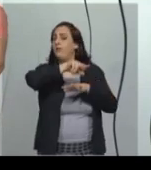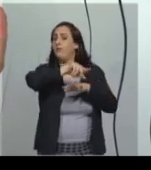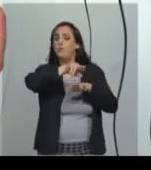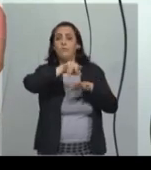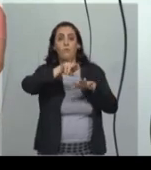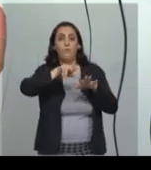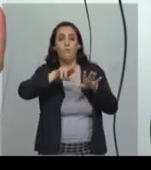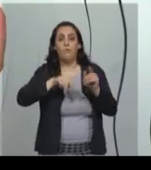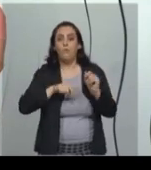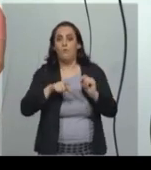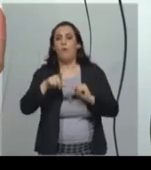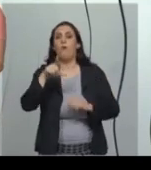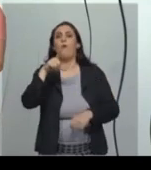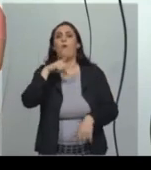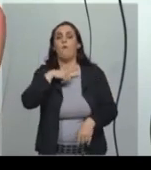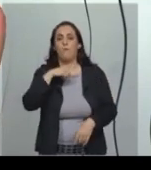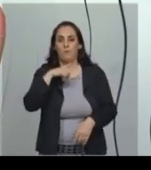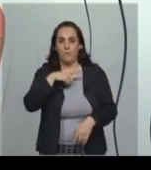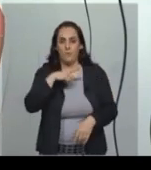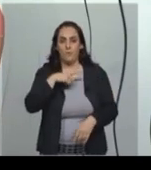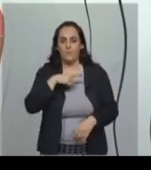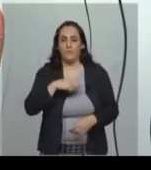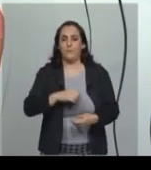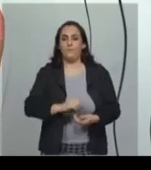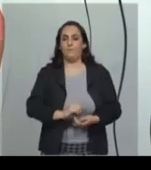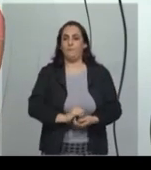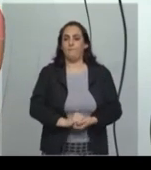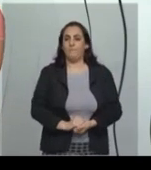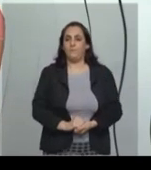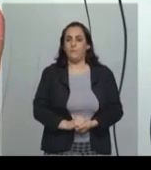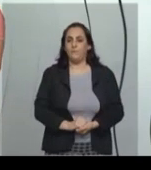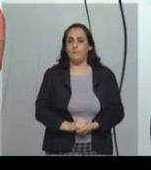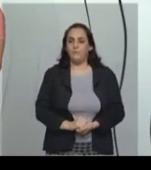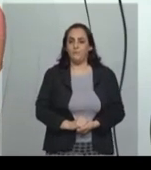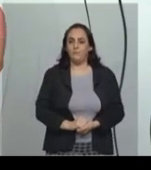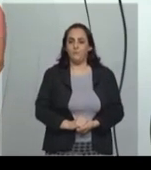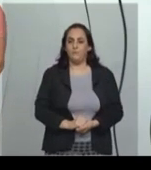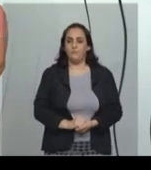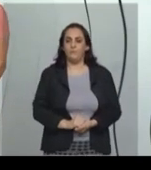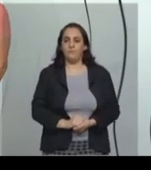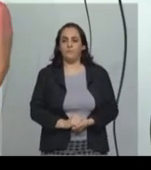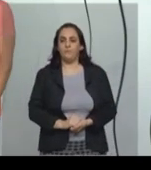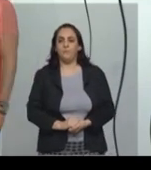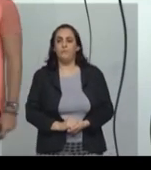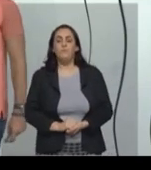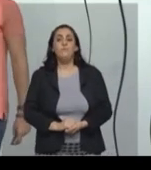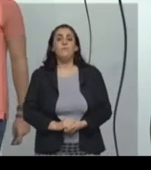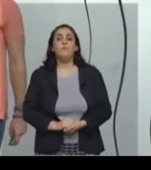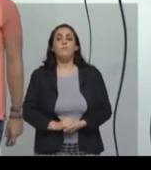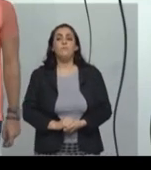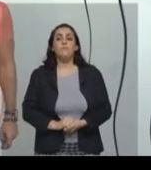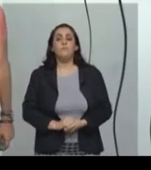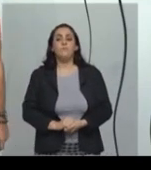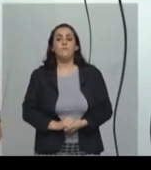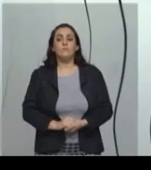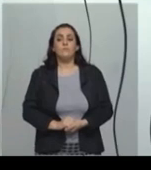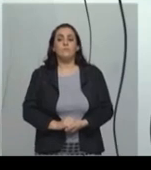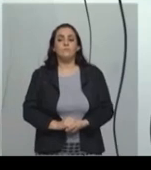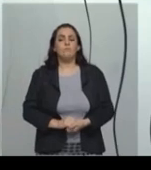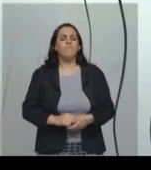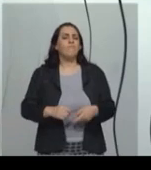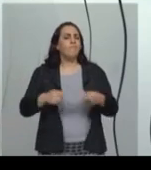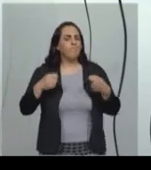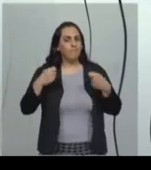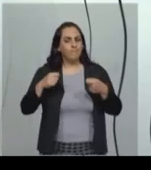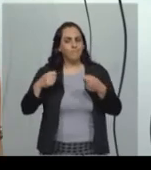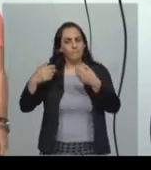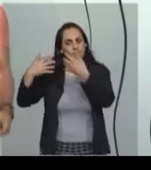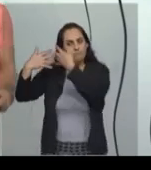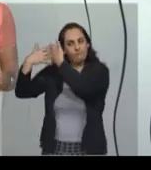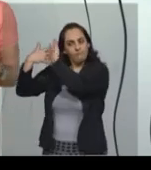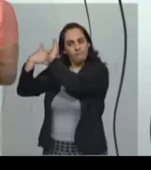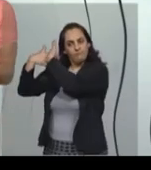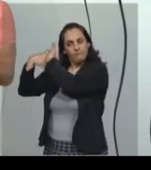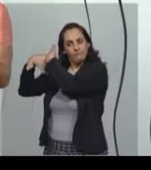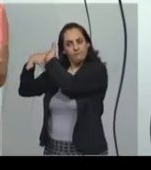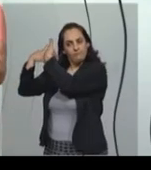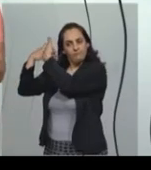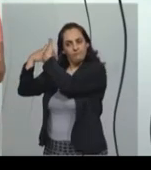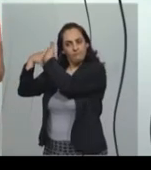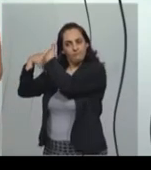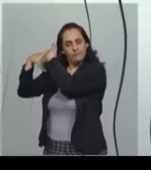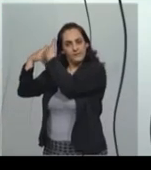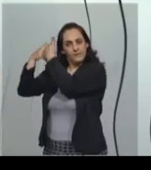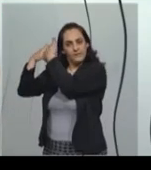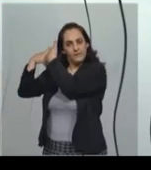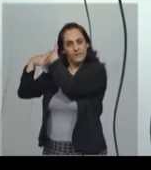município de Ouro Preto. E aí, a gente chega num momento de reflexão da nossa